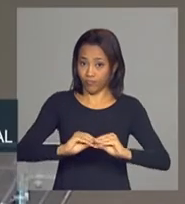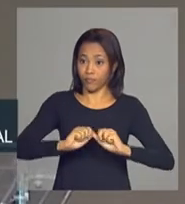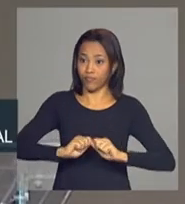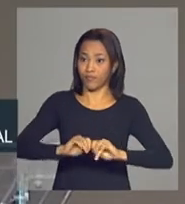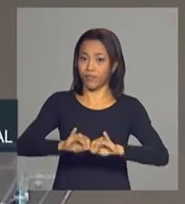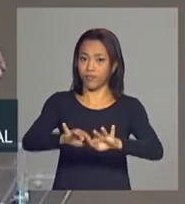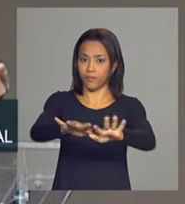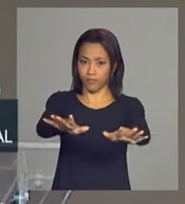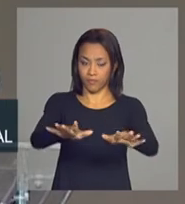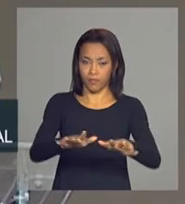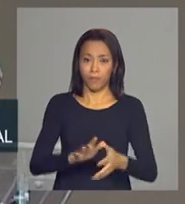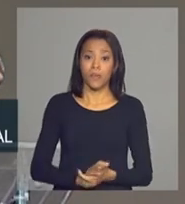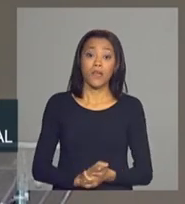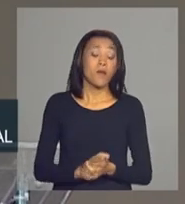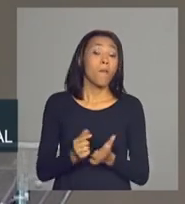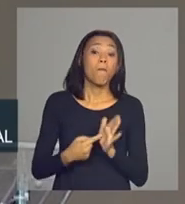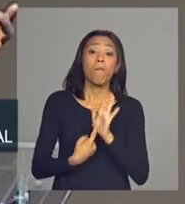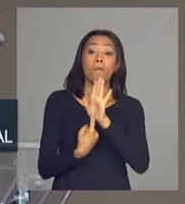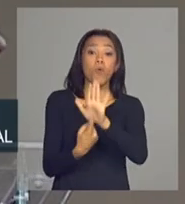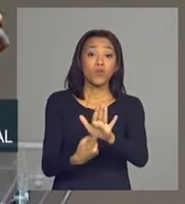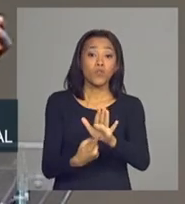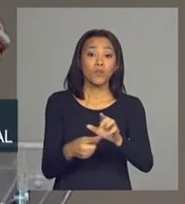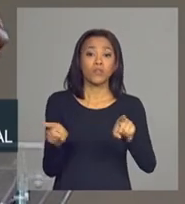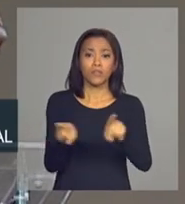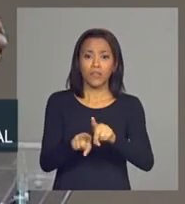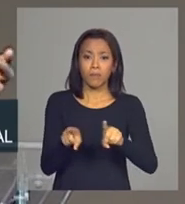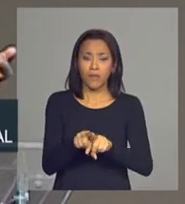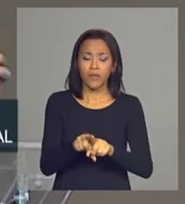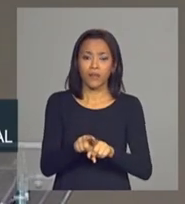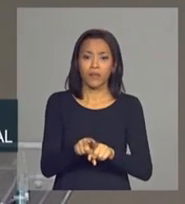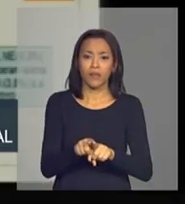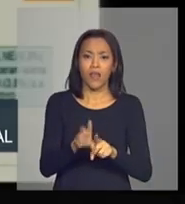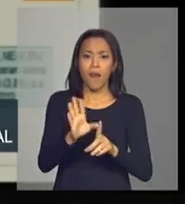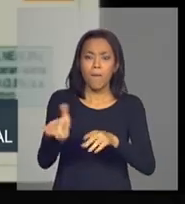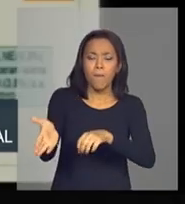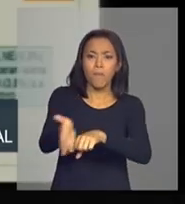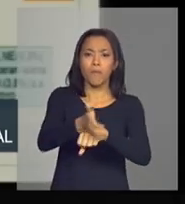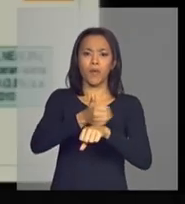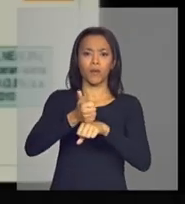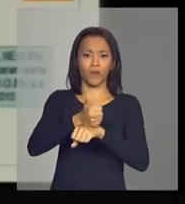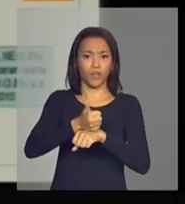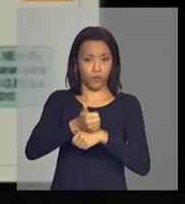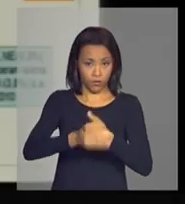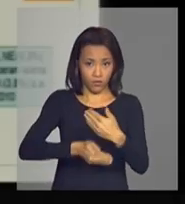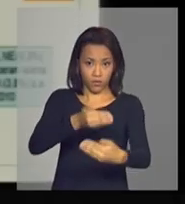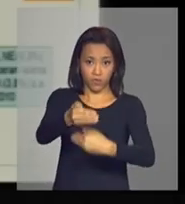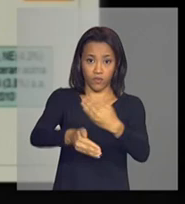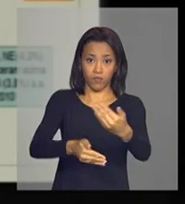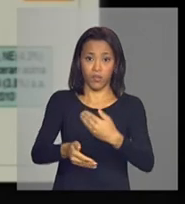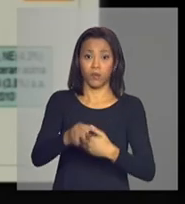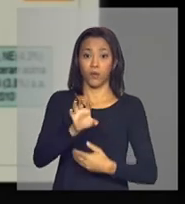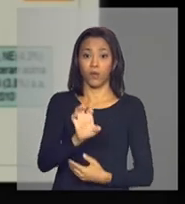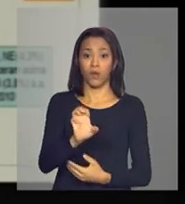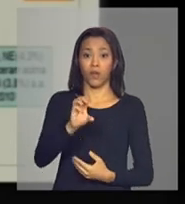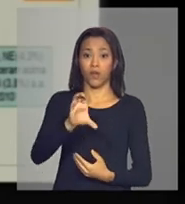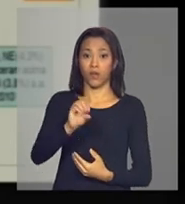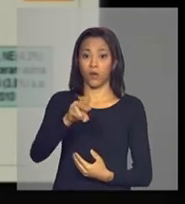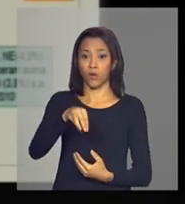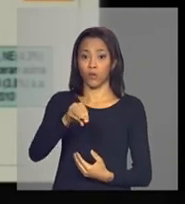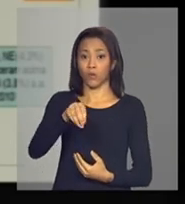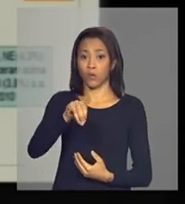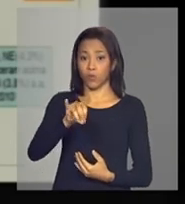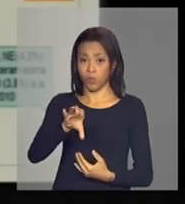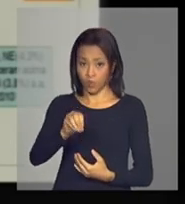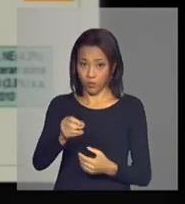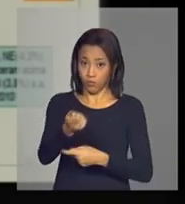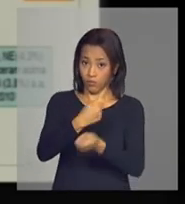mostrou, se refletiu também em uma melhoria da evolução econômica. E aqui nós temos no